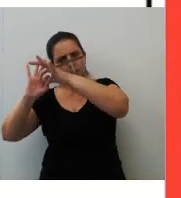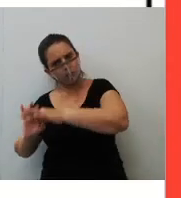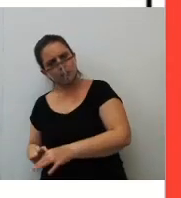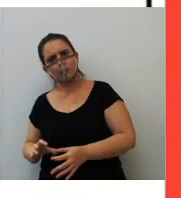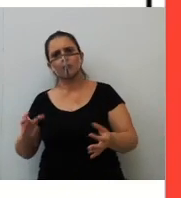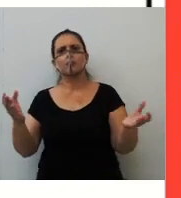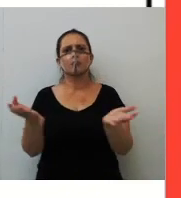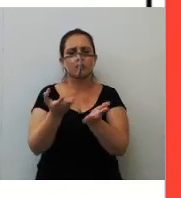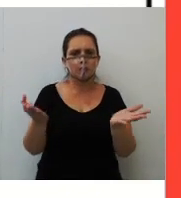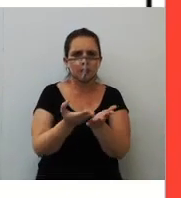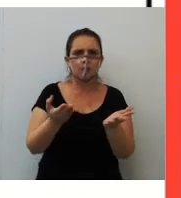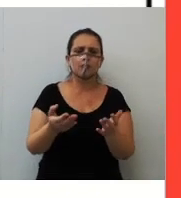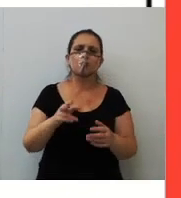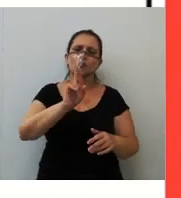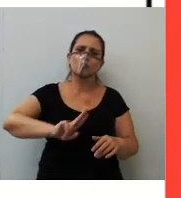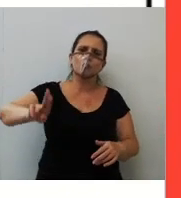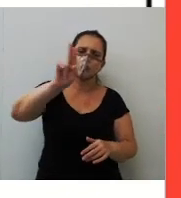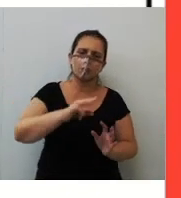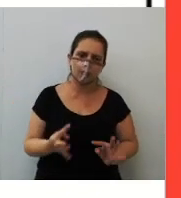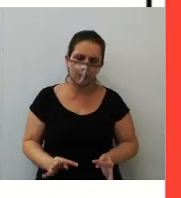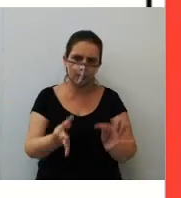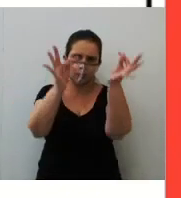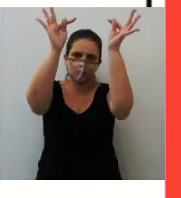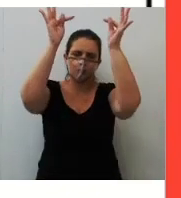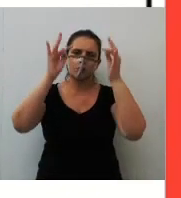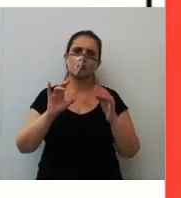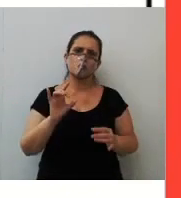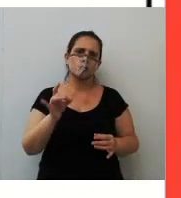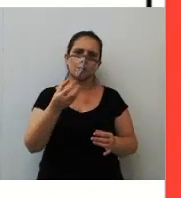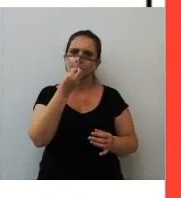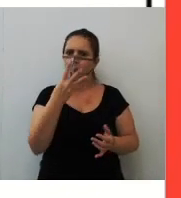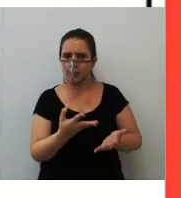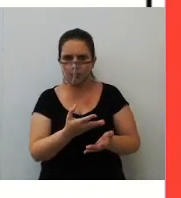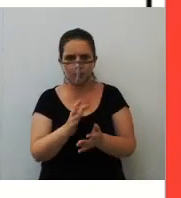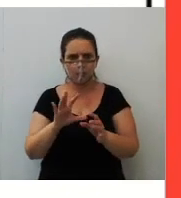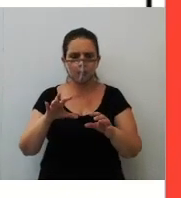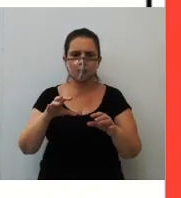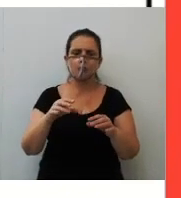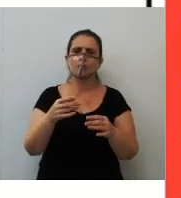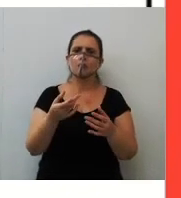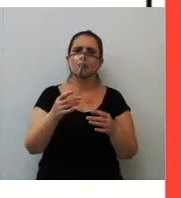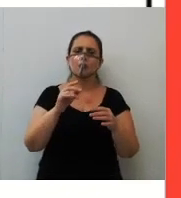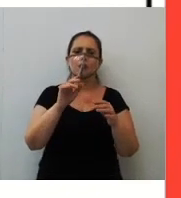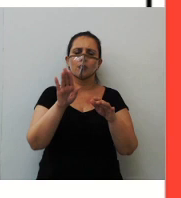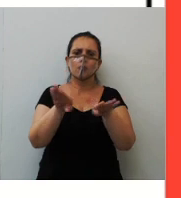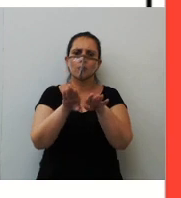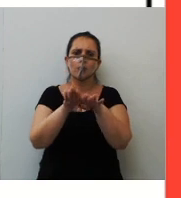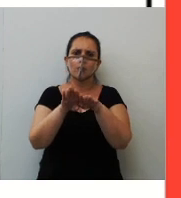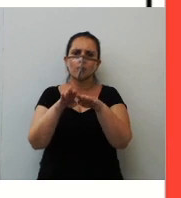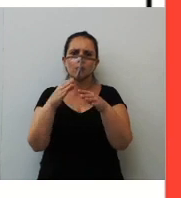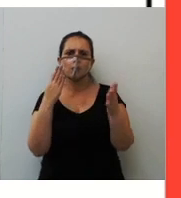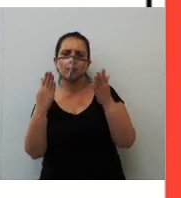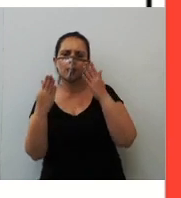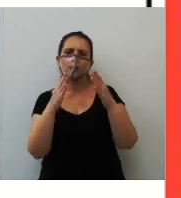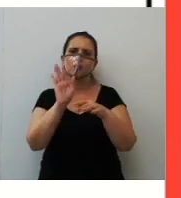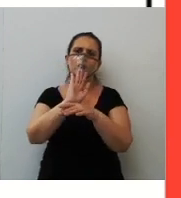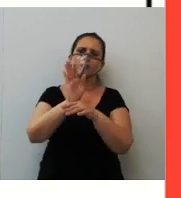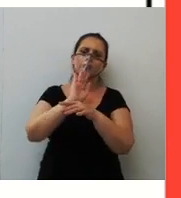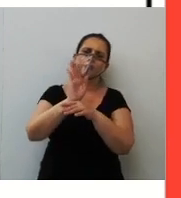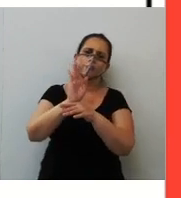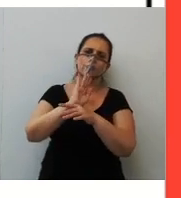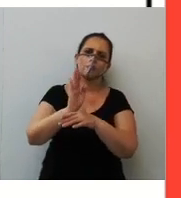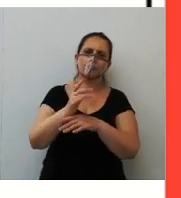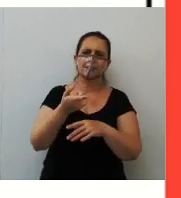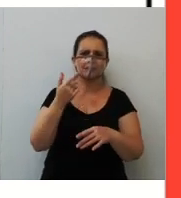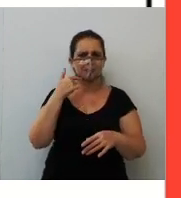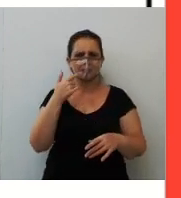atualmente utiliza-se, muitas vezes, a tecnologia, não para o bem coletivo, como no filme, não tá dando pra